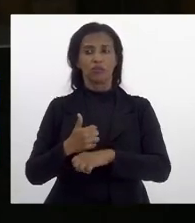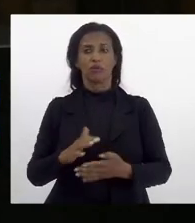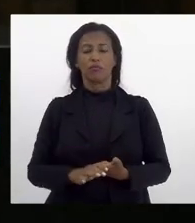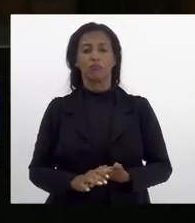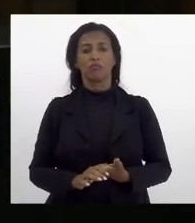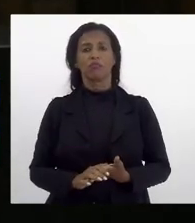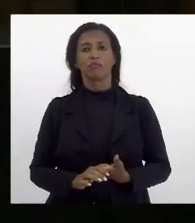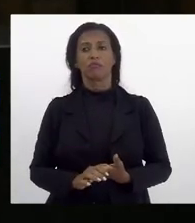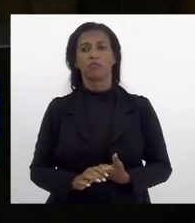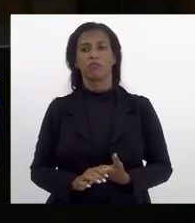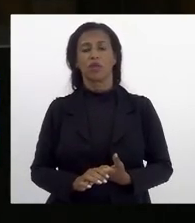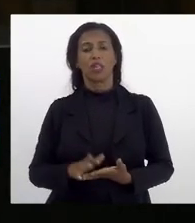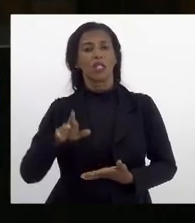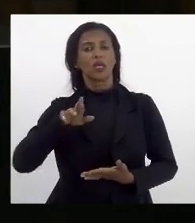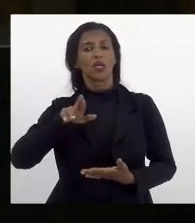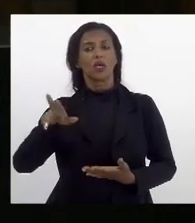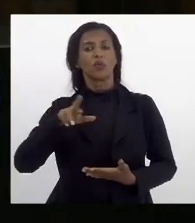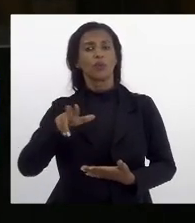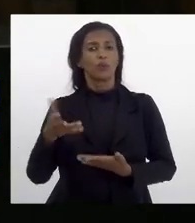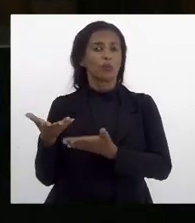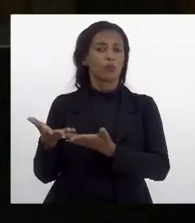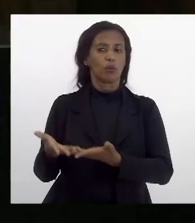uma dignidade que não seja